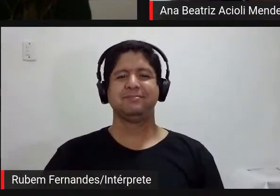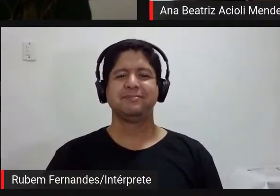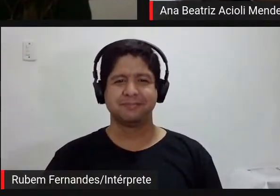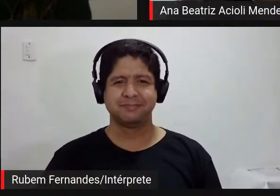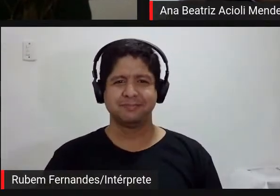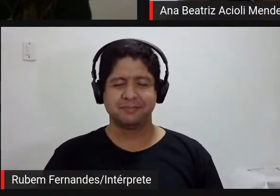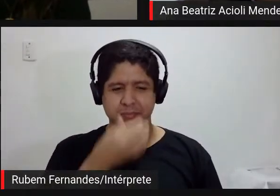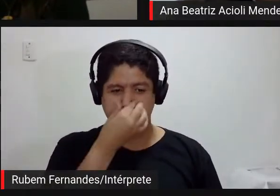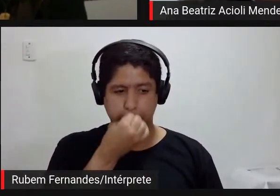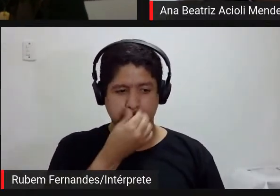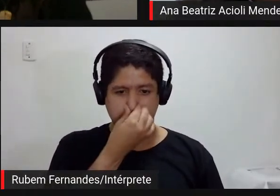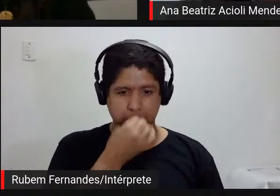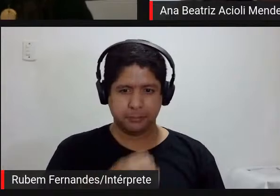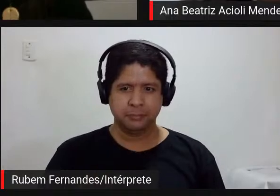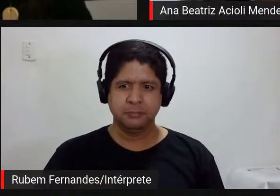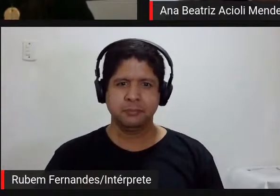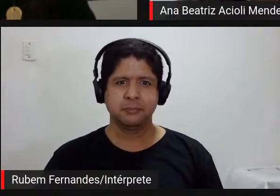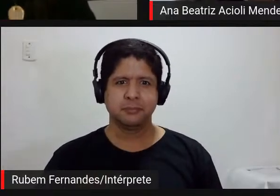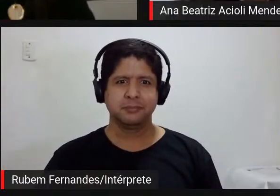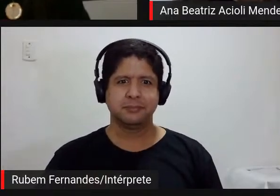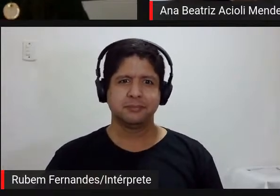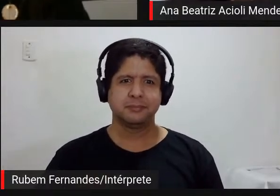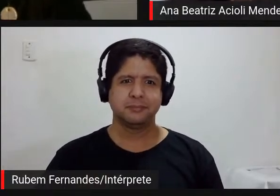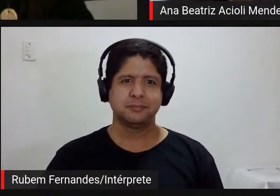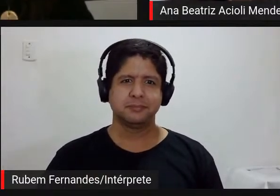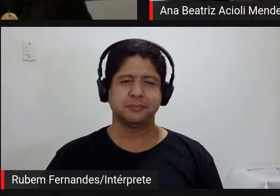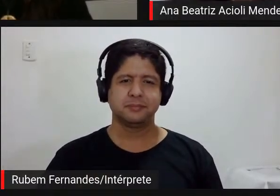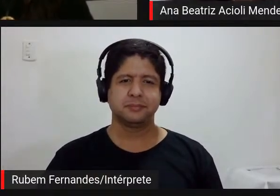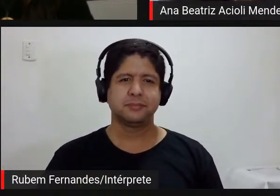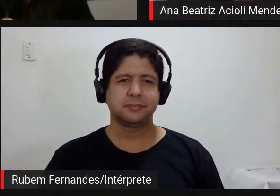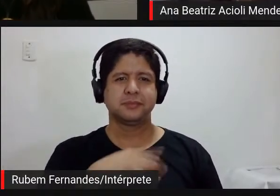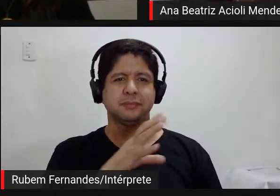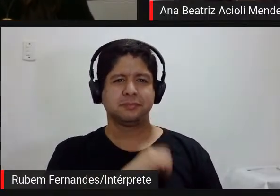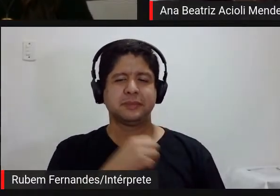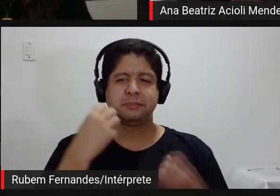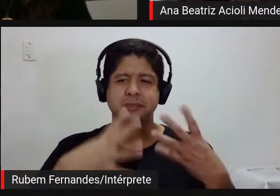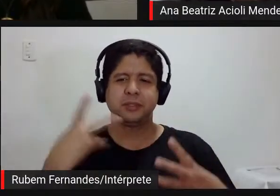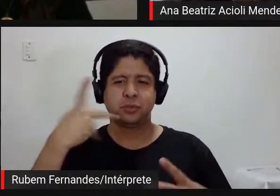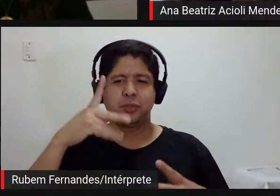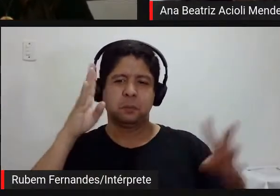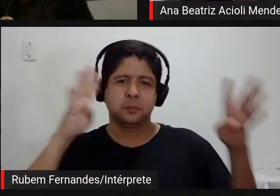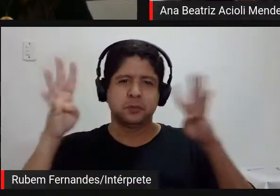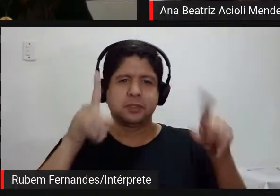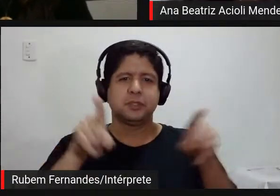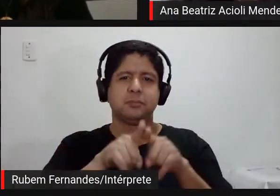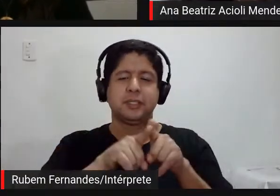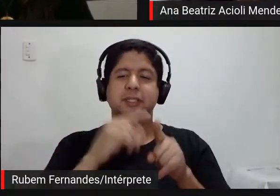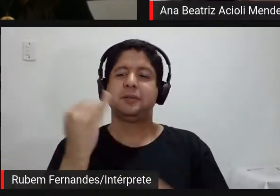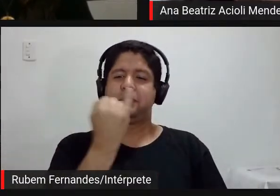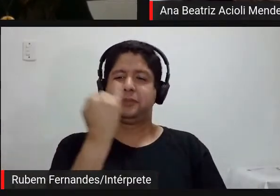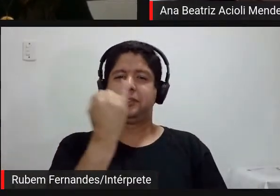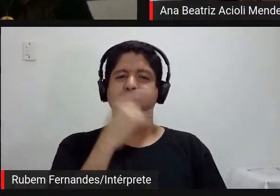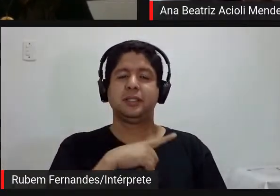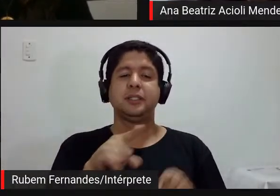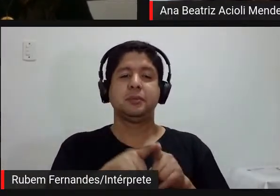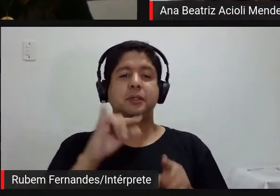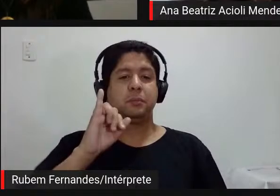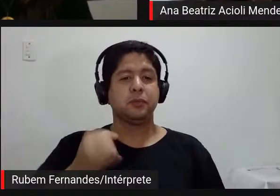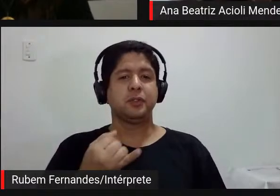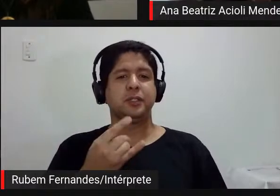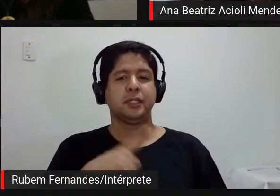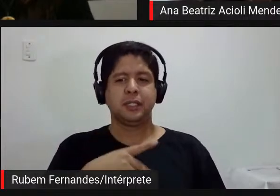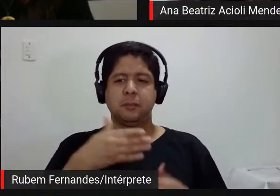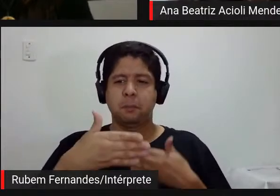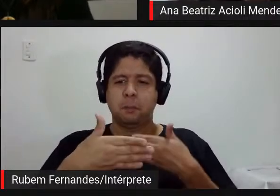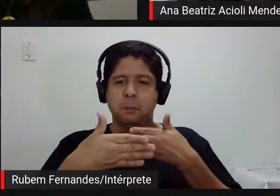maravilha né adorei ouvir também né suas reflexões muito importante e aí queria também aproveitar que a gente já está